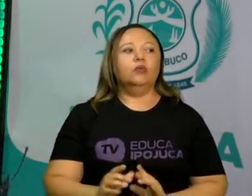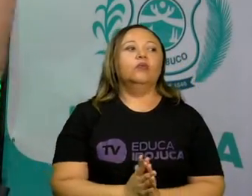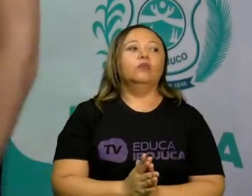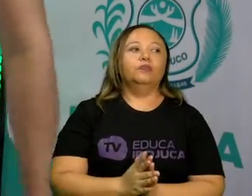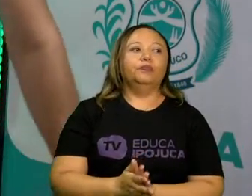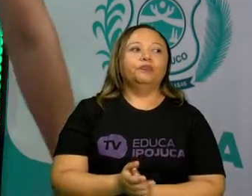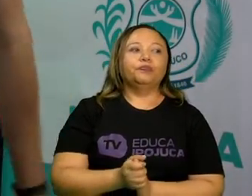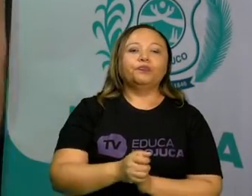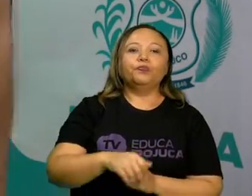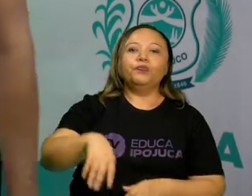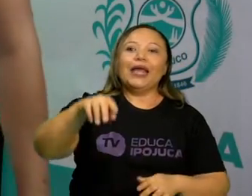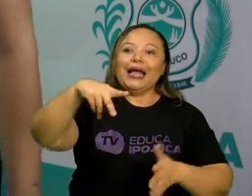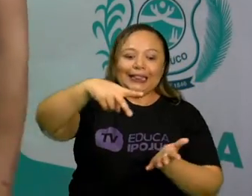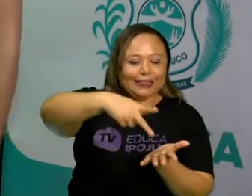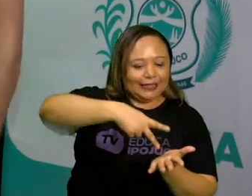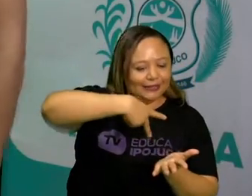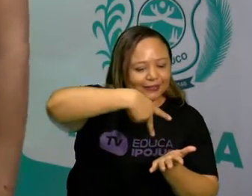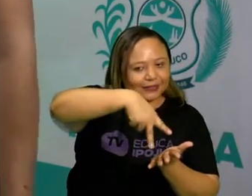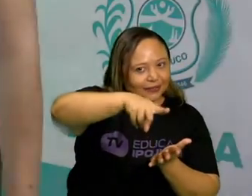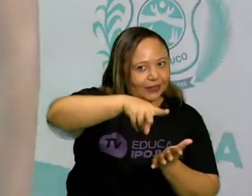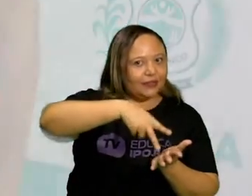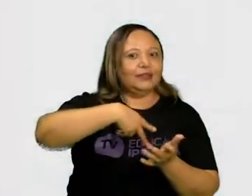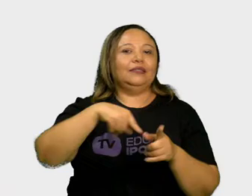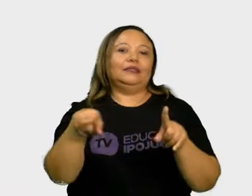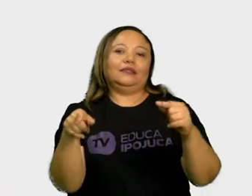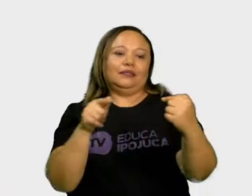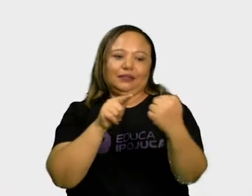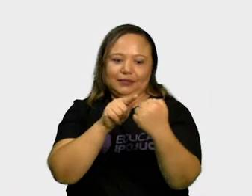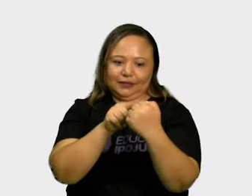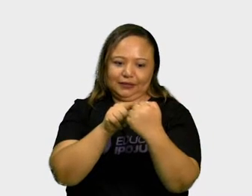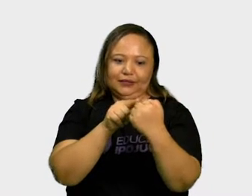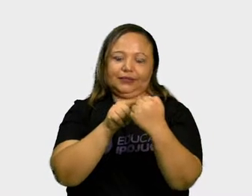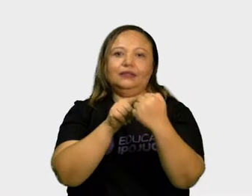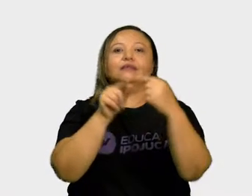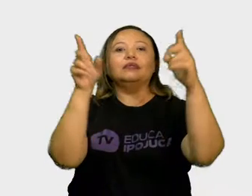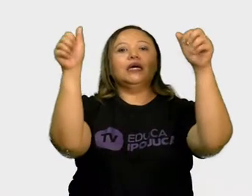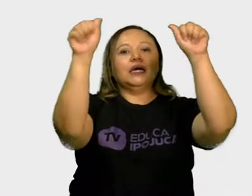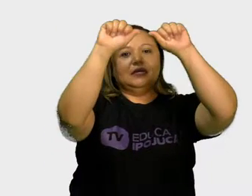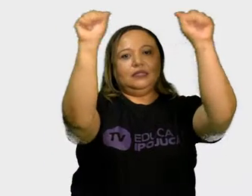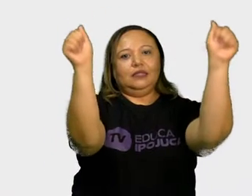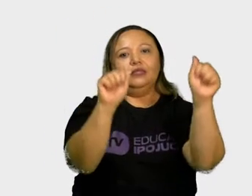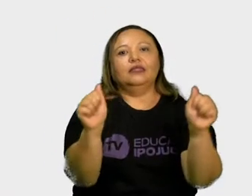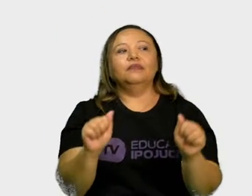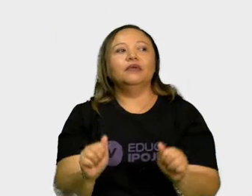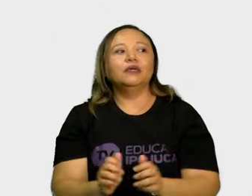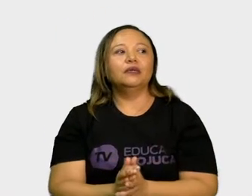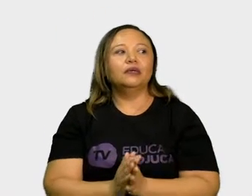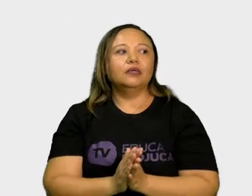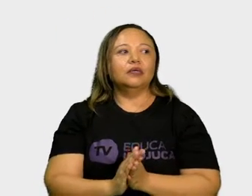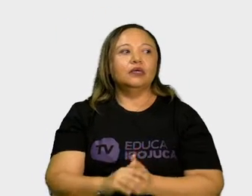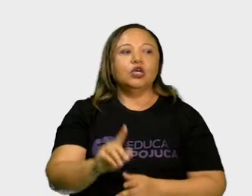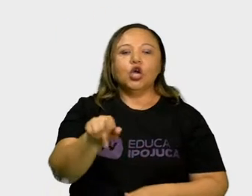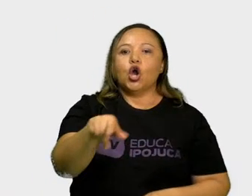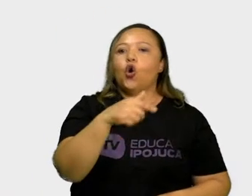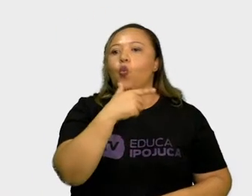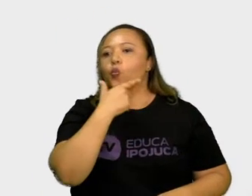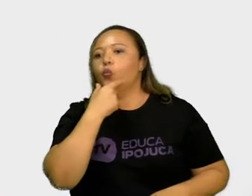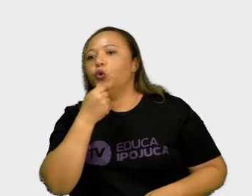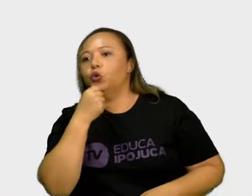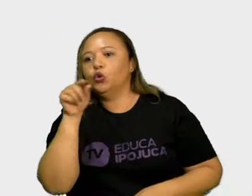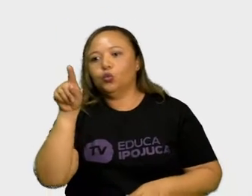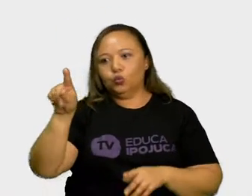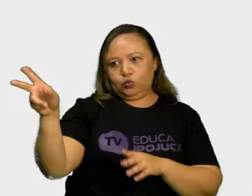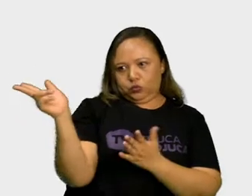A dança. Esse menino que está aí, que lamentavelmente, eu não vou lembrar o nome dele agora,